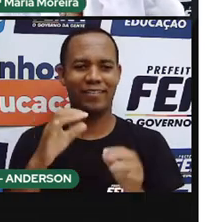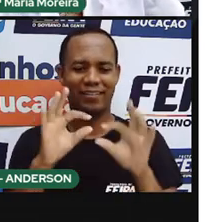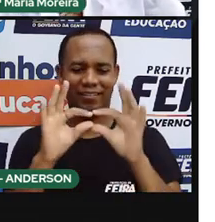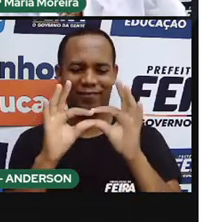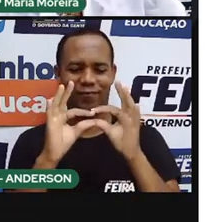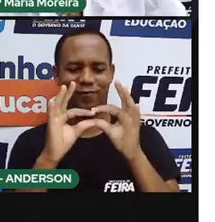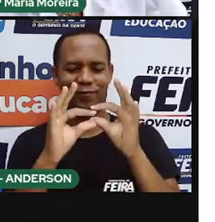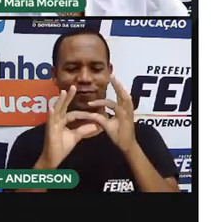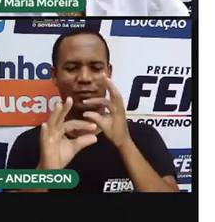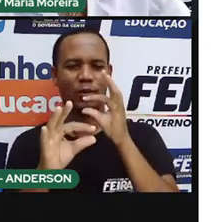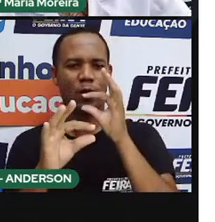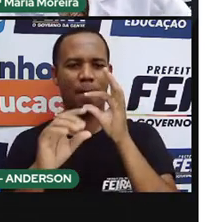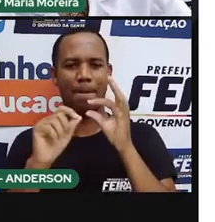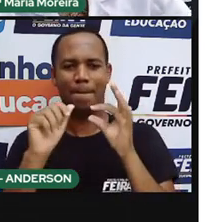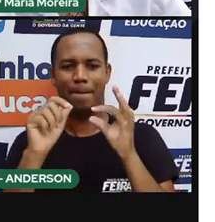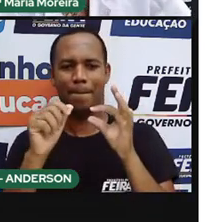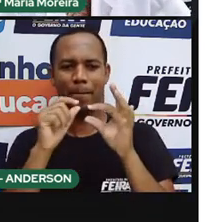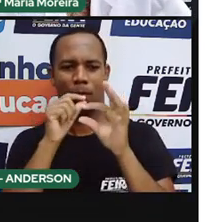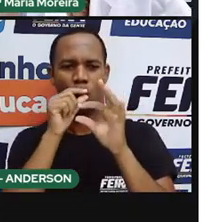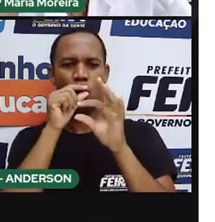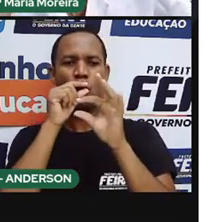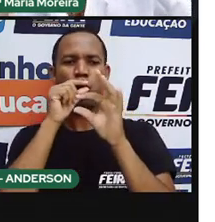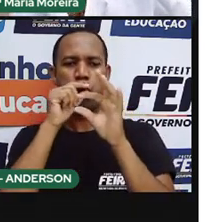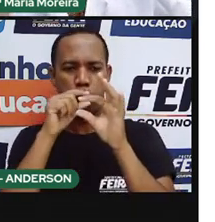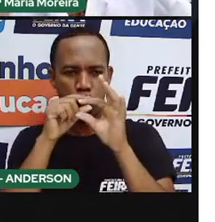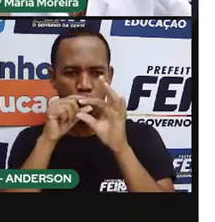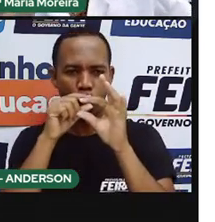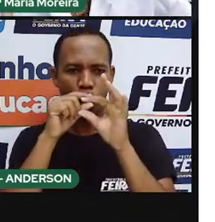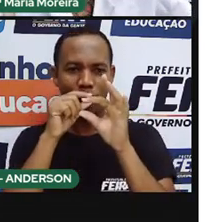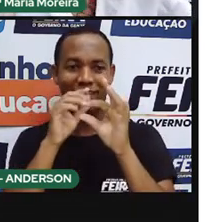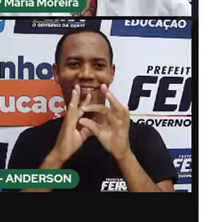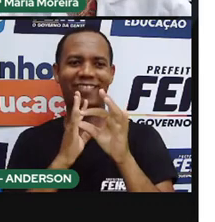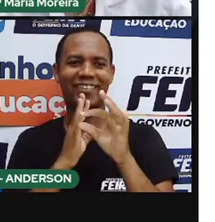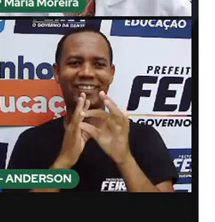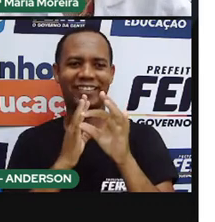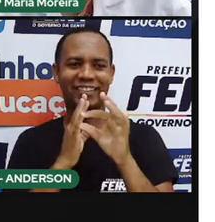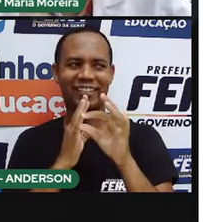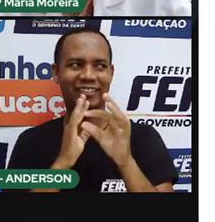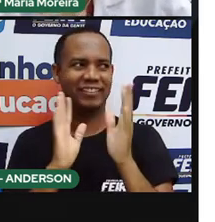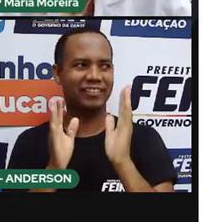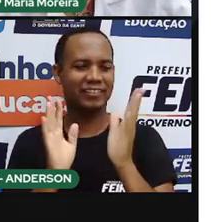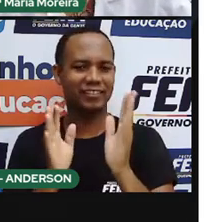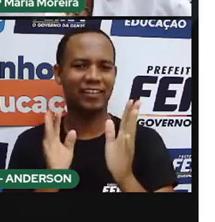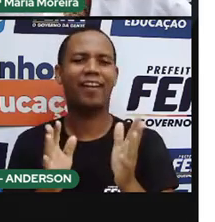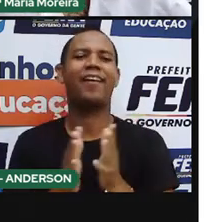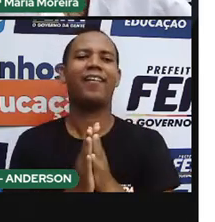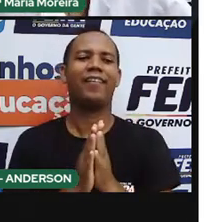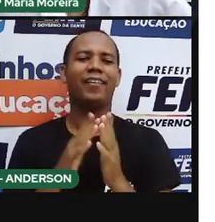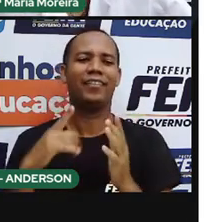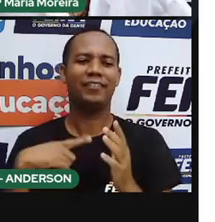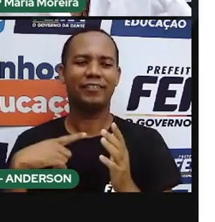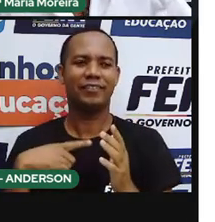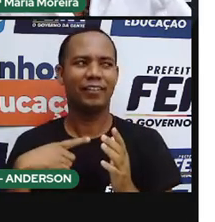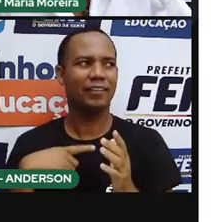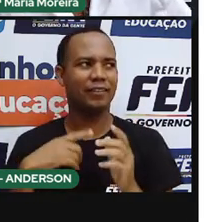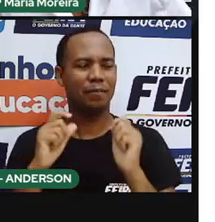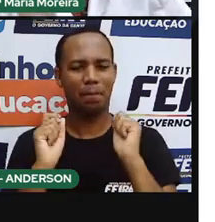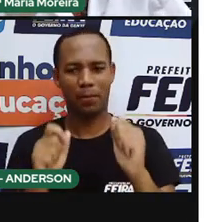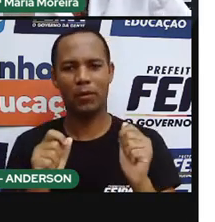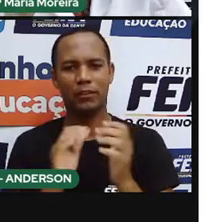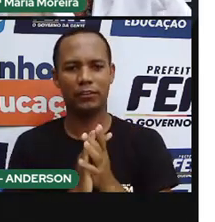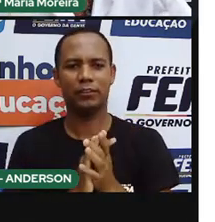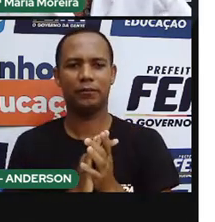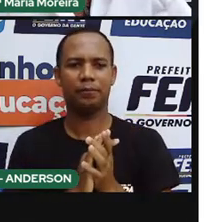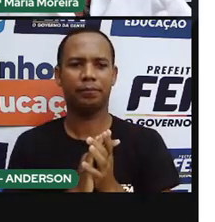né? E colocaram bolinha de papel dentro e ó... Para poder soprar? Errado, porque pode machucar o coleguinha. Mas a